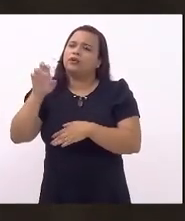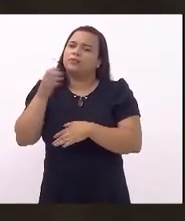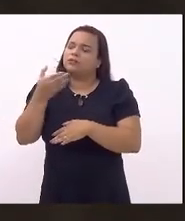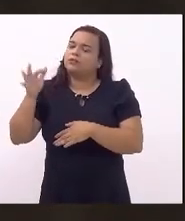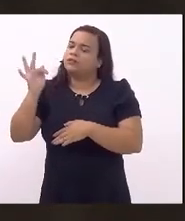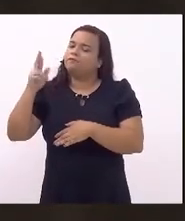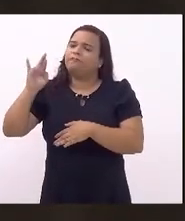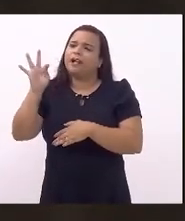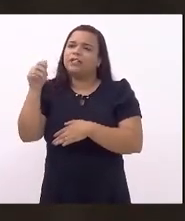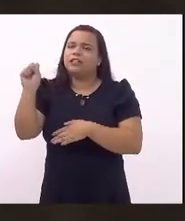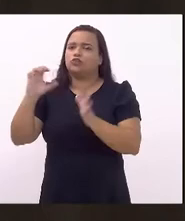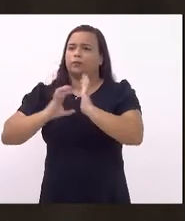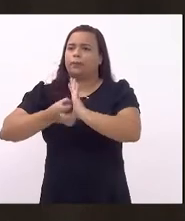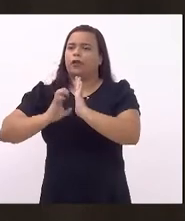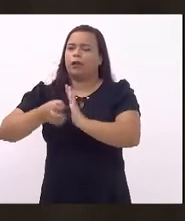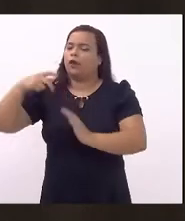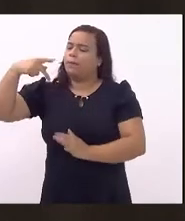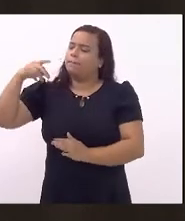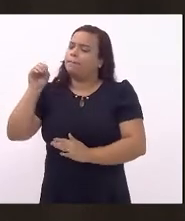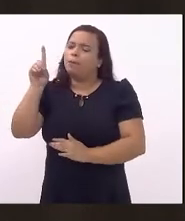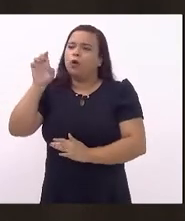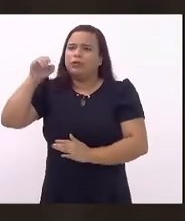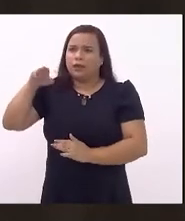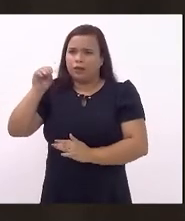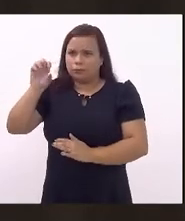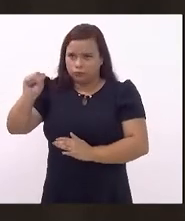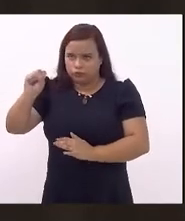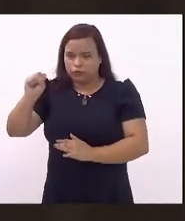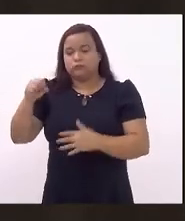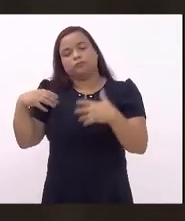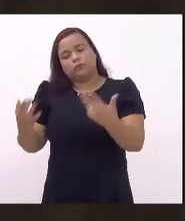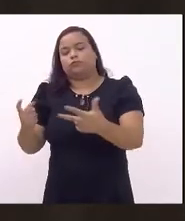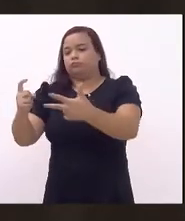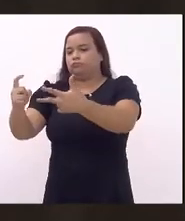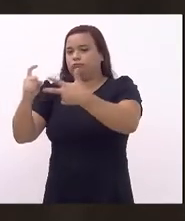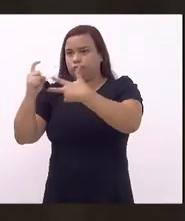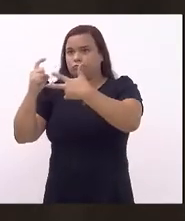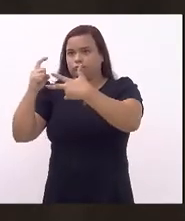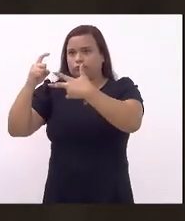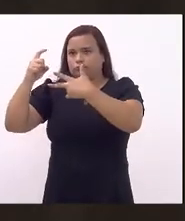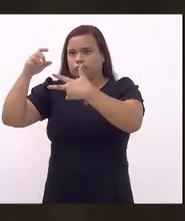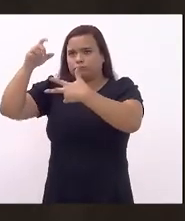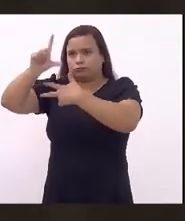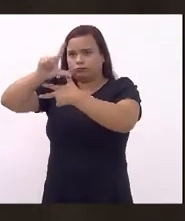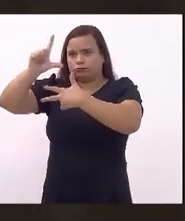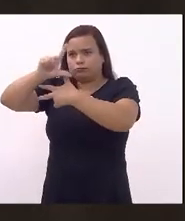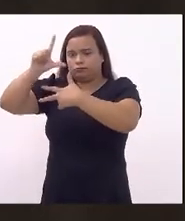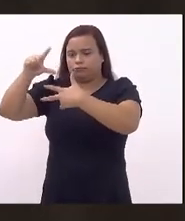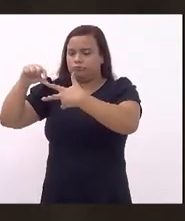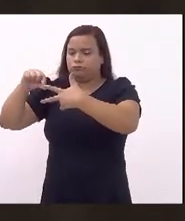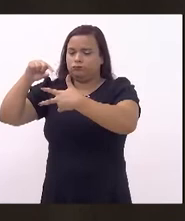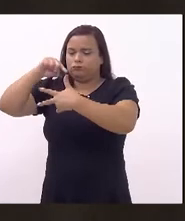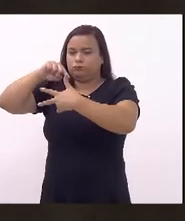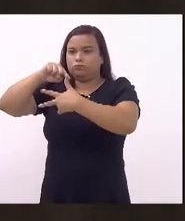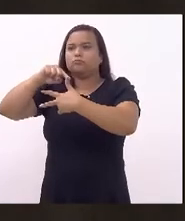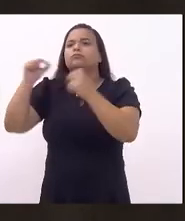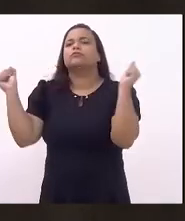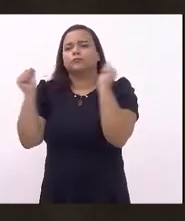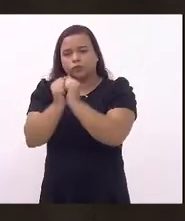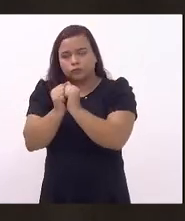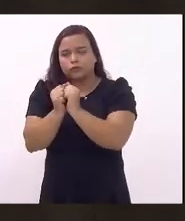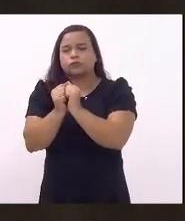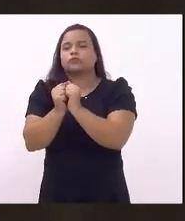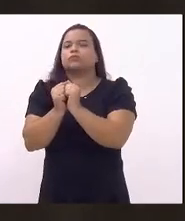o Poder Executivo em conjunto com o Poder Legislativo poderá realizar ações de divulgação da importância histórica